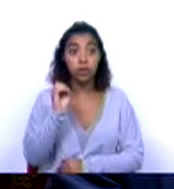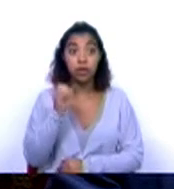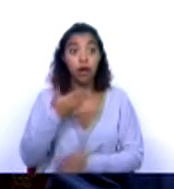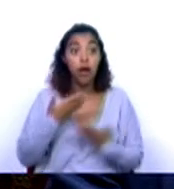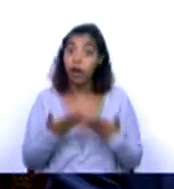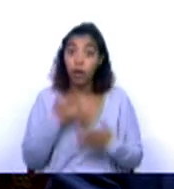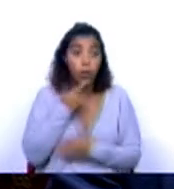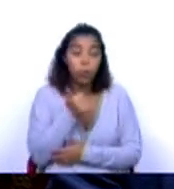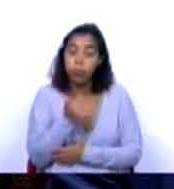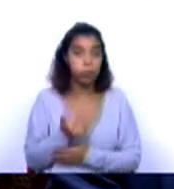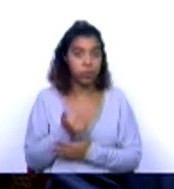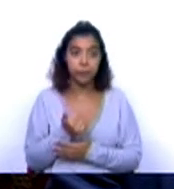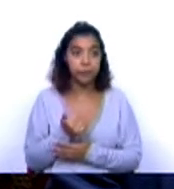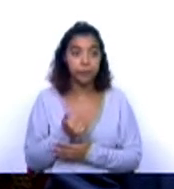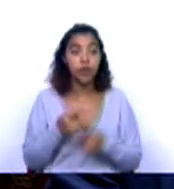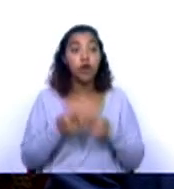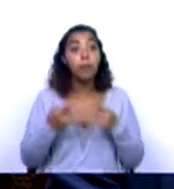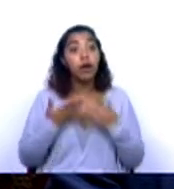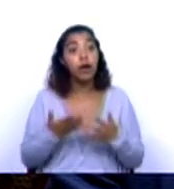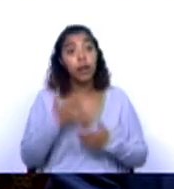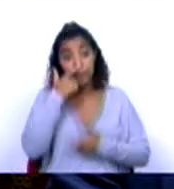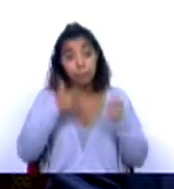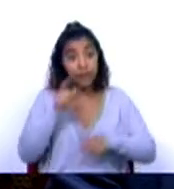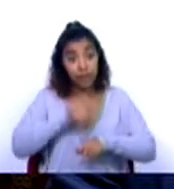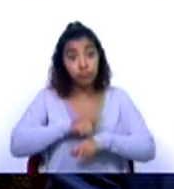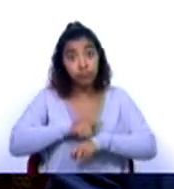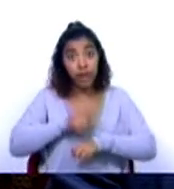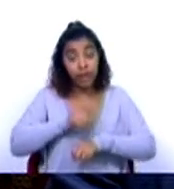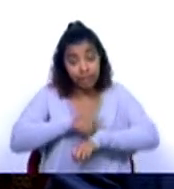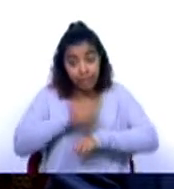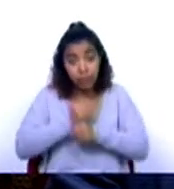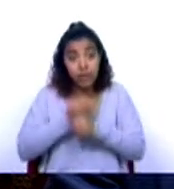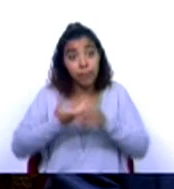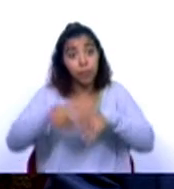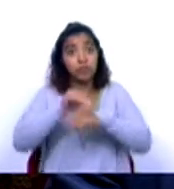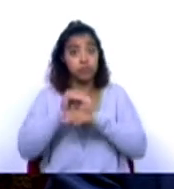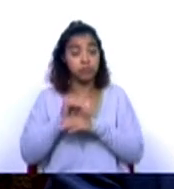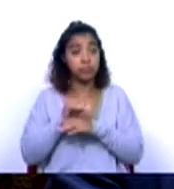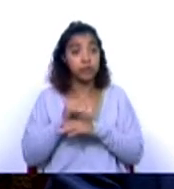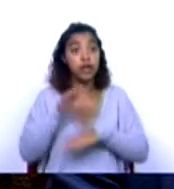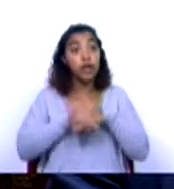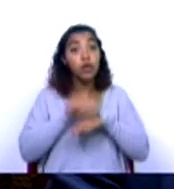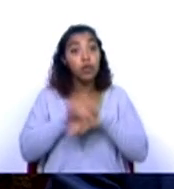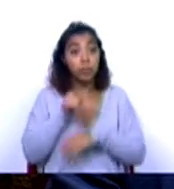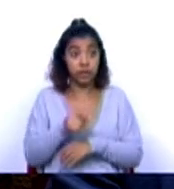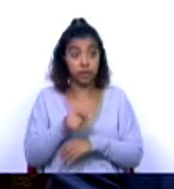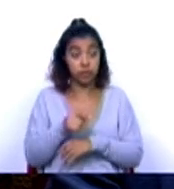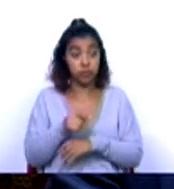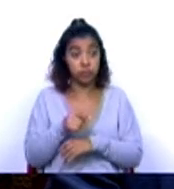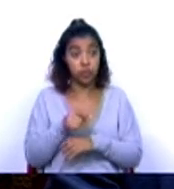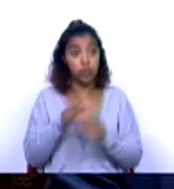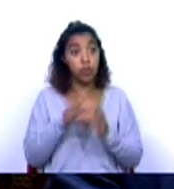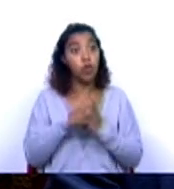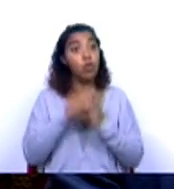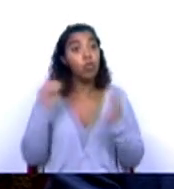não poderíamos dar esse passo porque aquilo que precisamos é de mais horas de trabalho. Foi, aliás, por isso que definimos um regime de